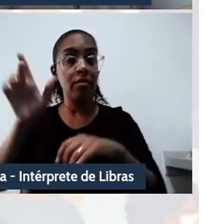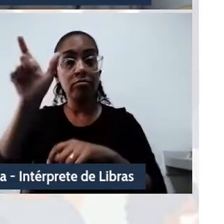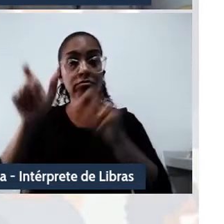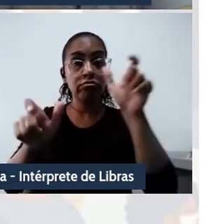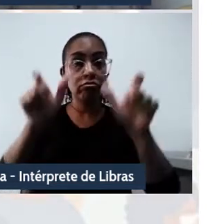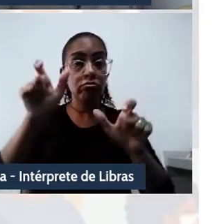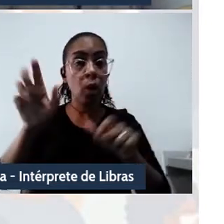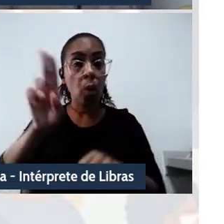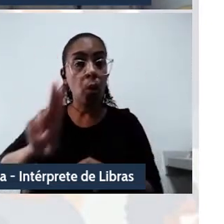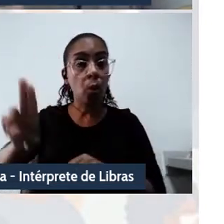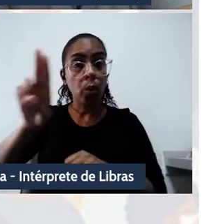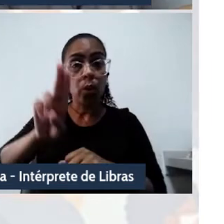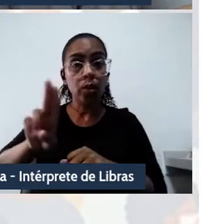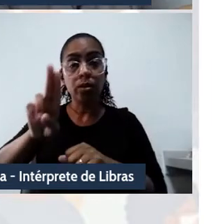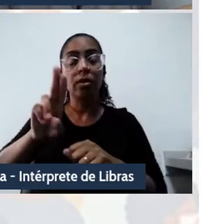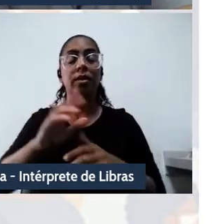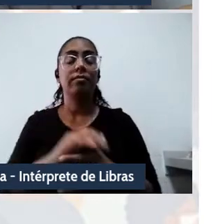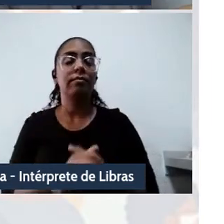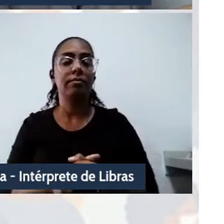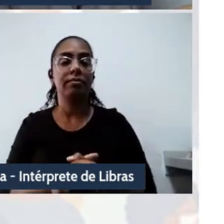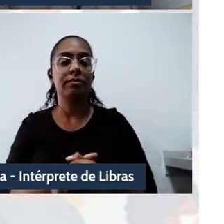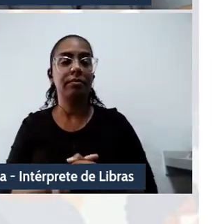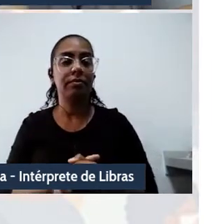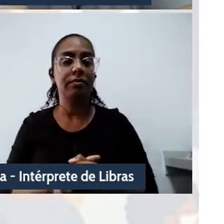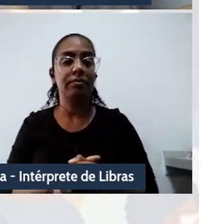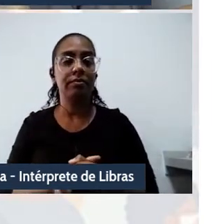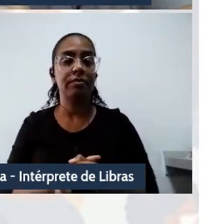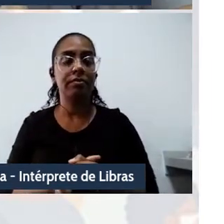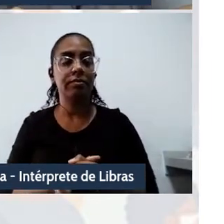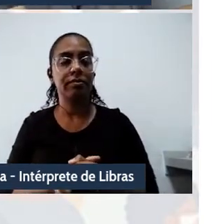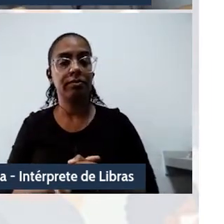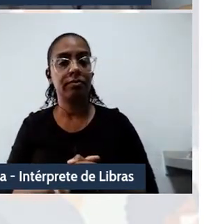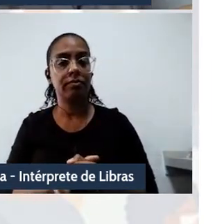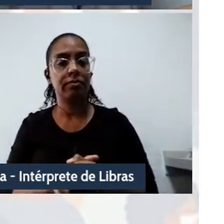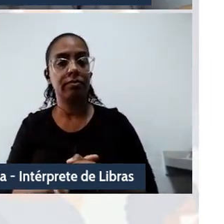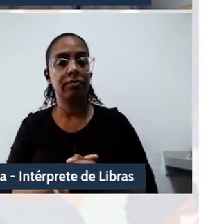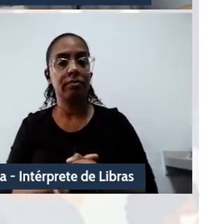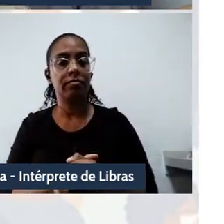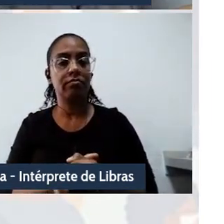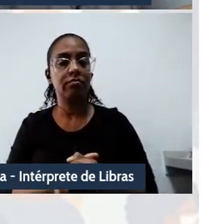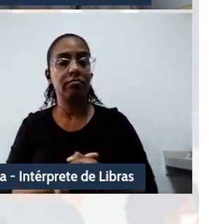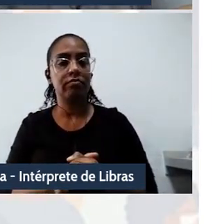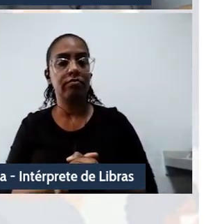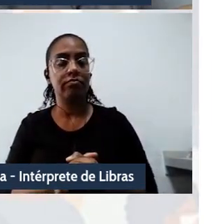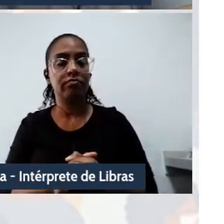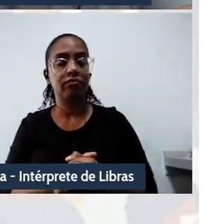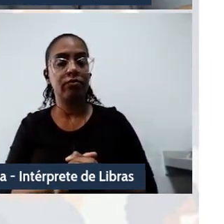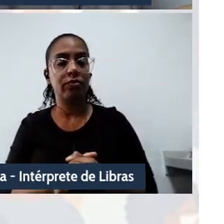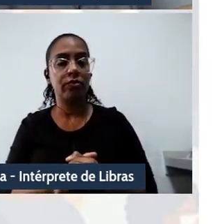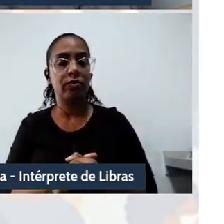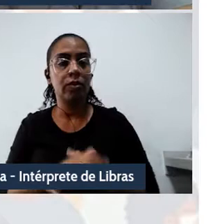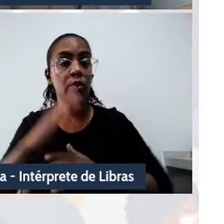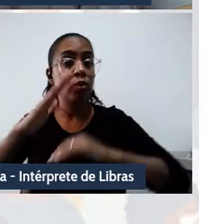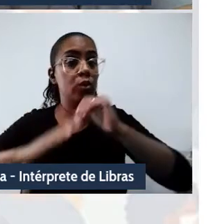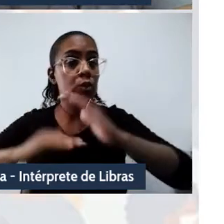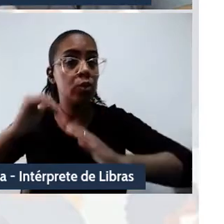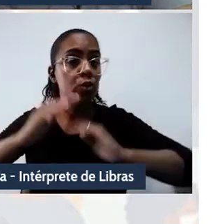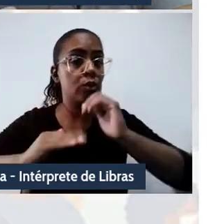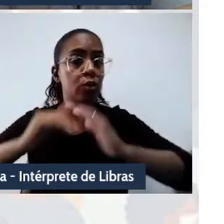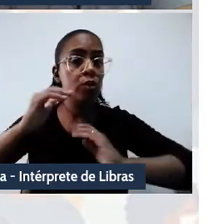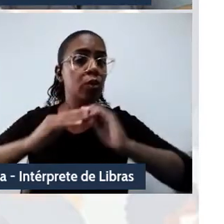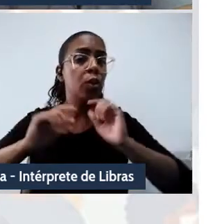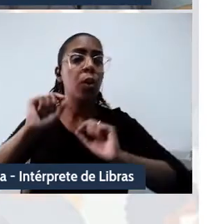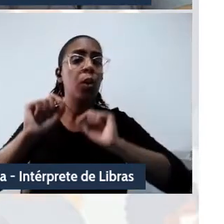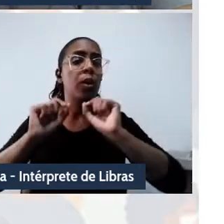É por essa razão, pessoal, que podemos pensar com a professora Diana de Barros no